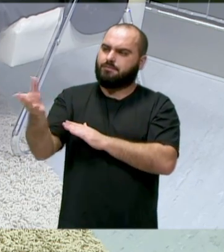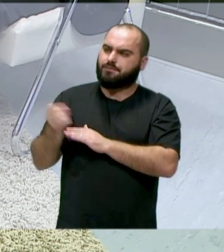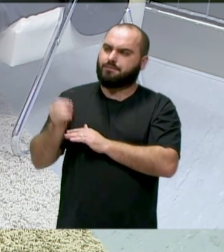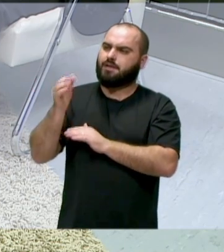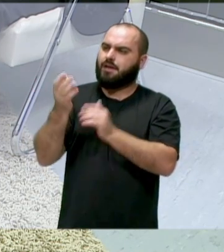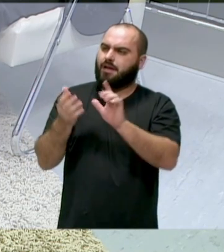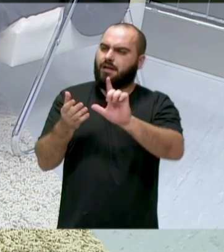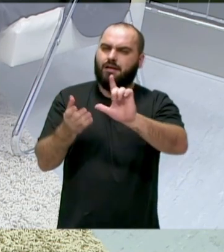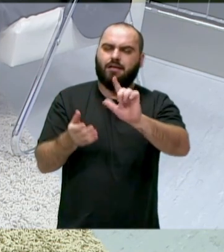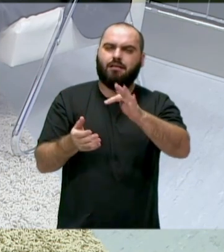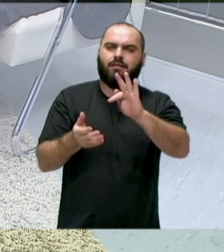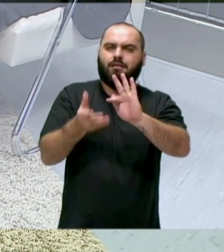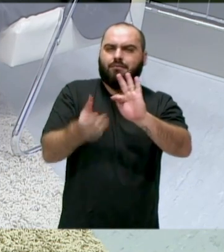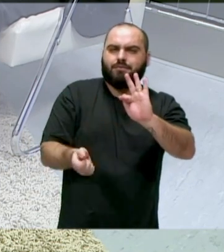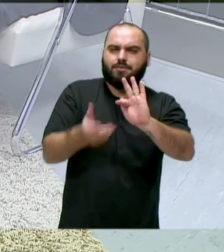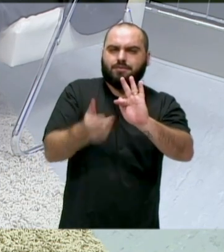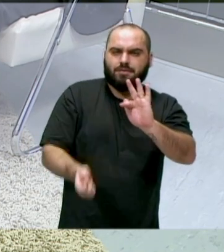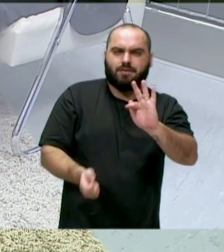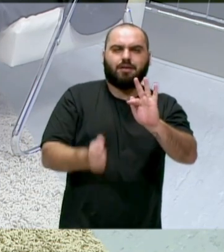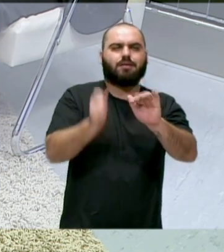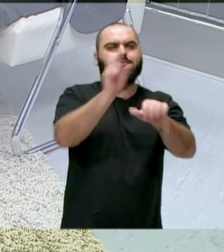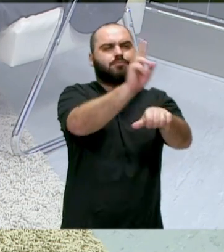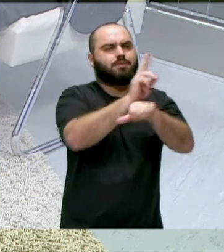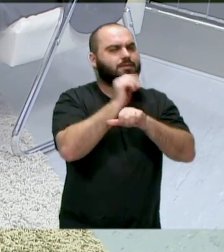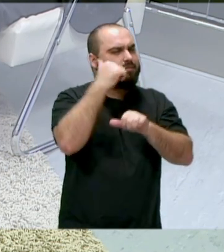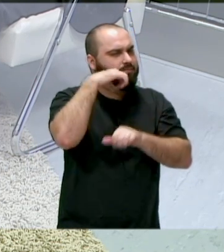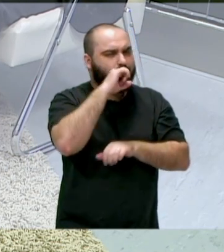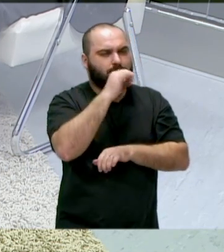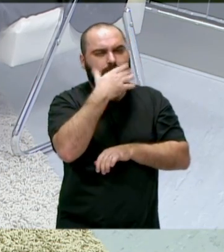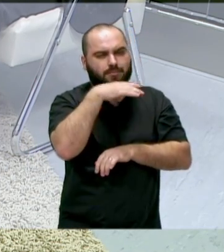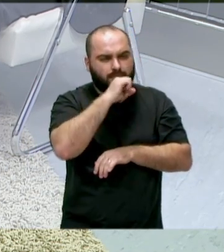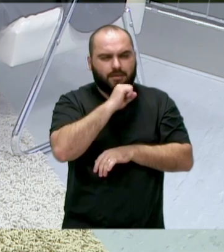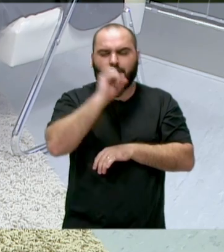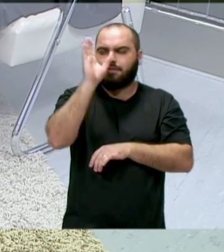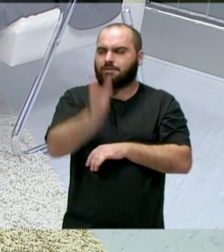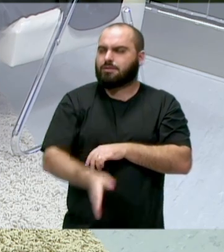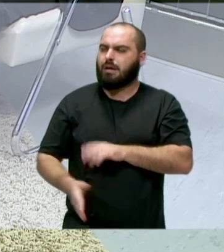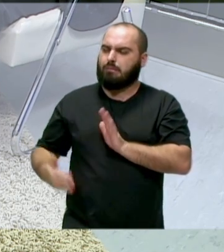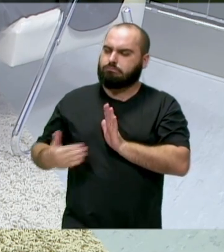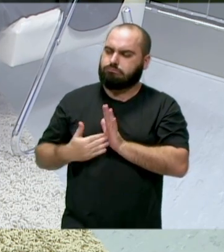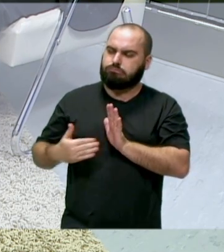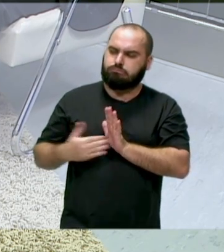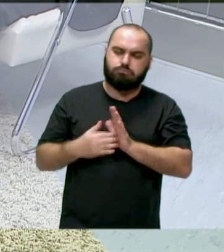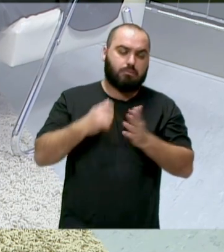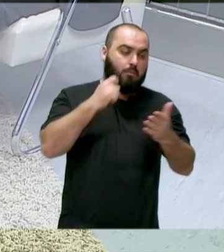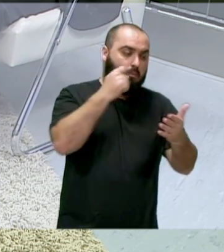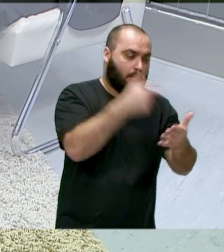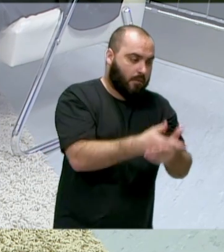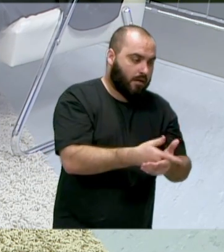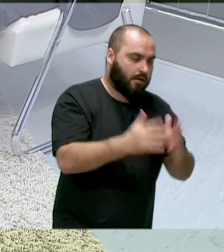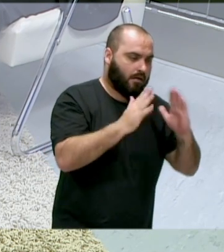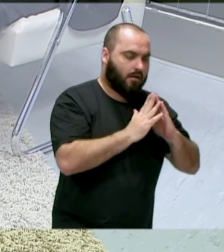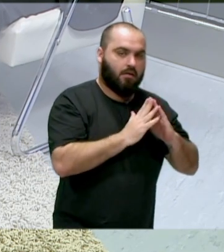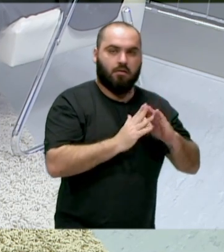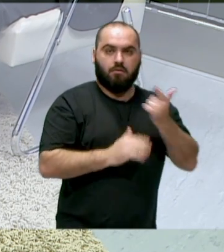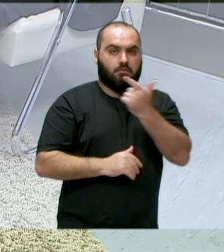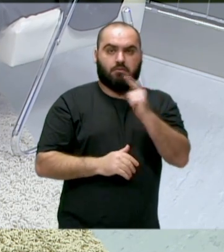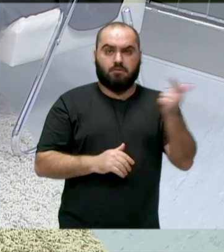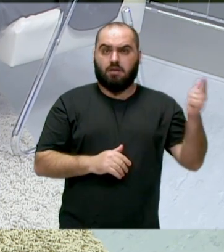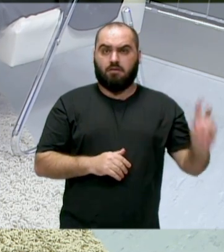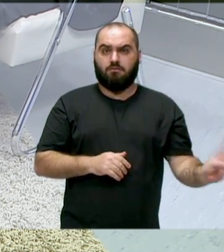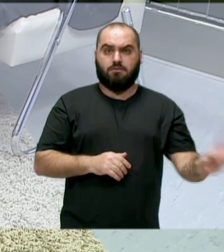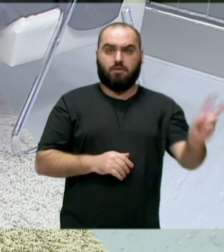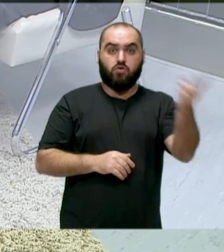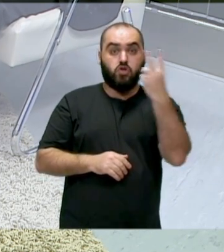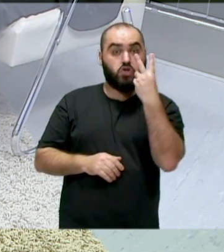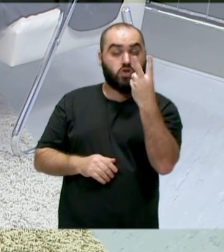fez empréstimo, pegou emprestado com o pai, enfim, ele já se estourou todo para conseguir comprar aquele imóvel e ele não tem um valor de 2% em